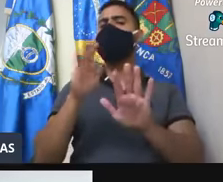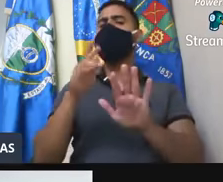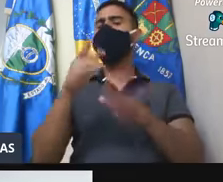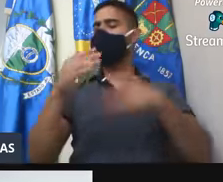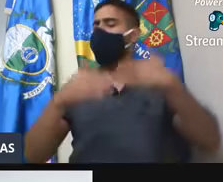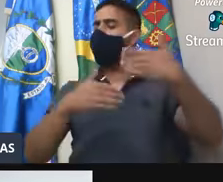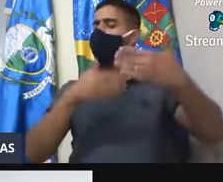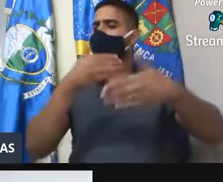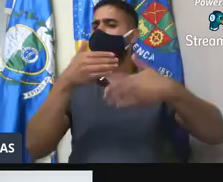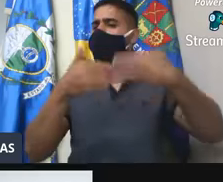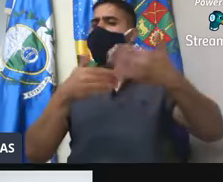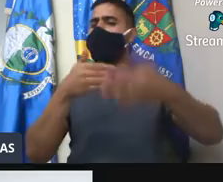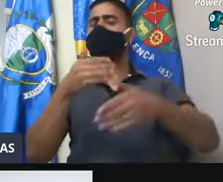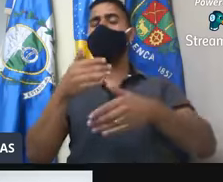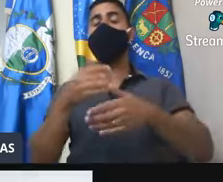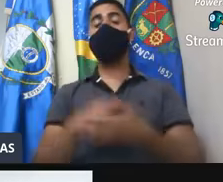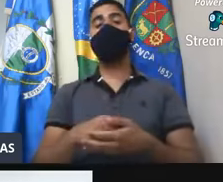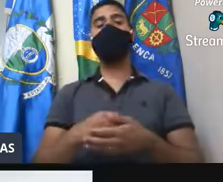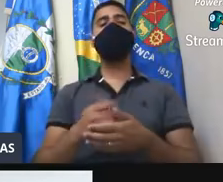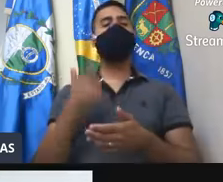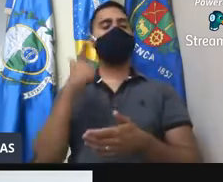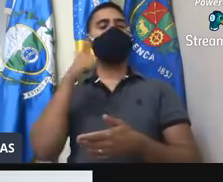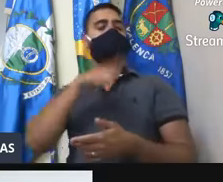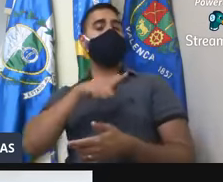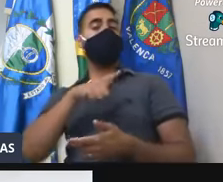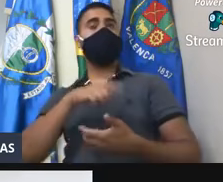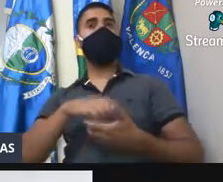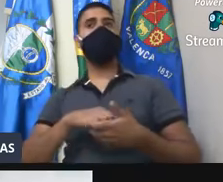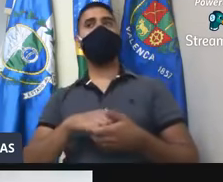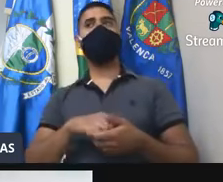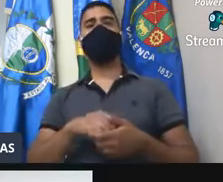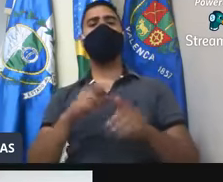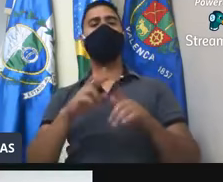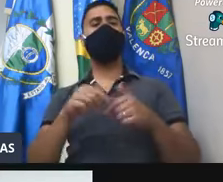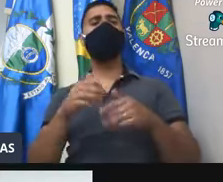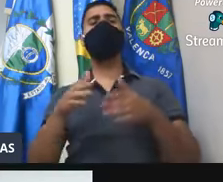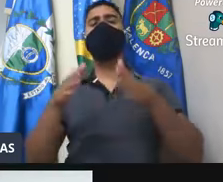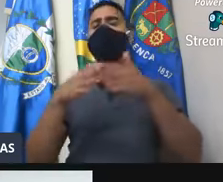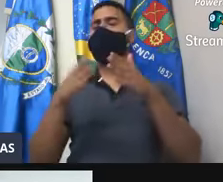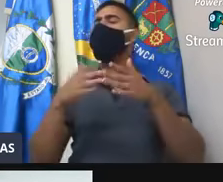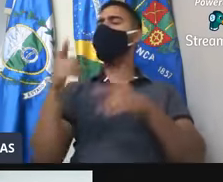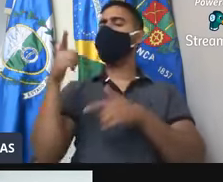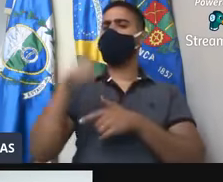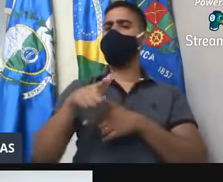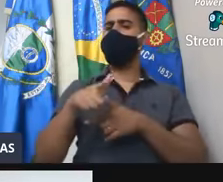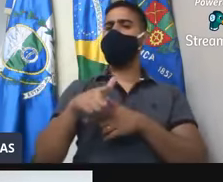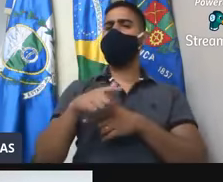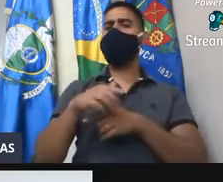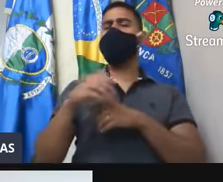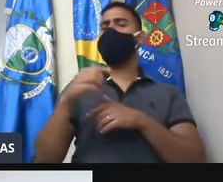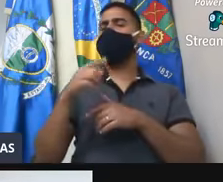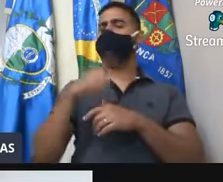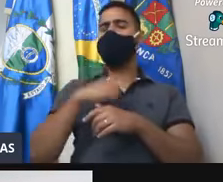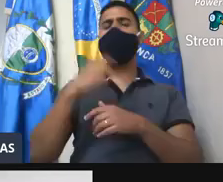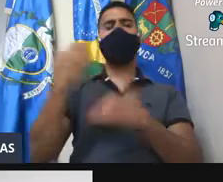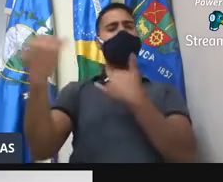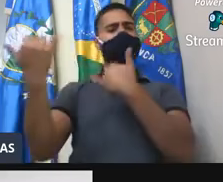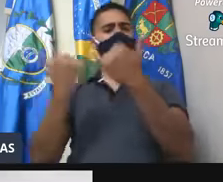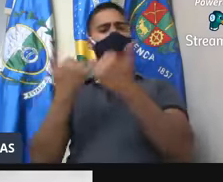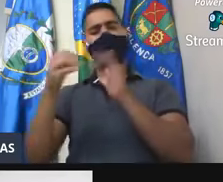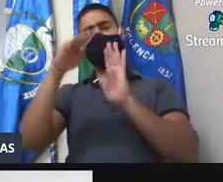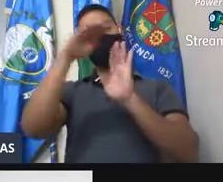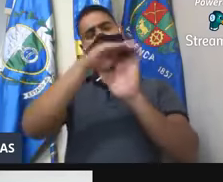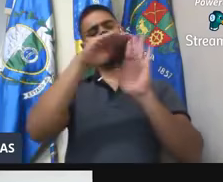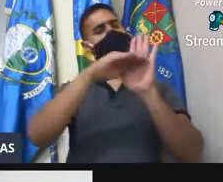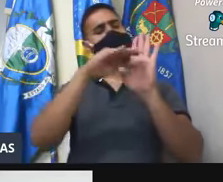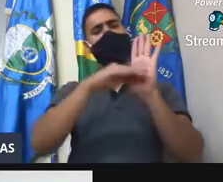secretária, que disse que estava em andamento esse processo administrativo, para que isso acontecesse, então a gente pede aí esse requerimento com